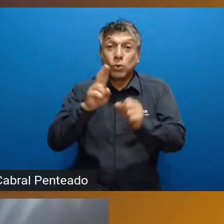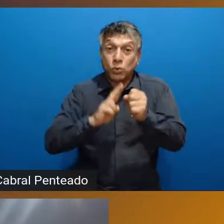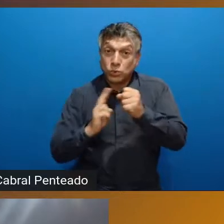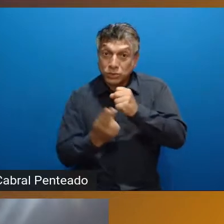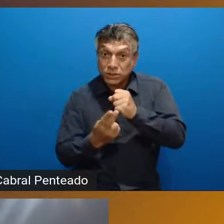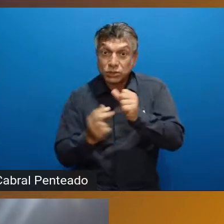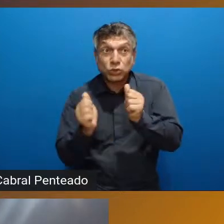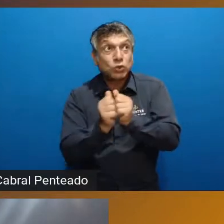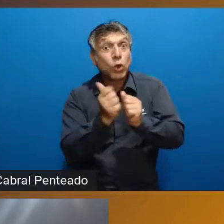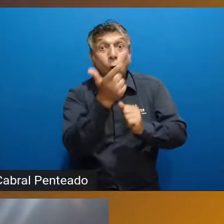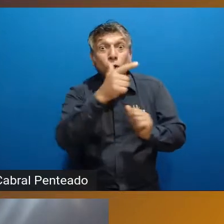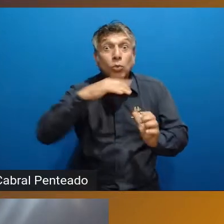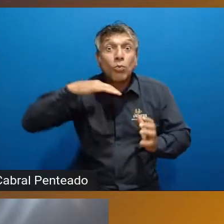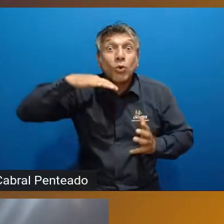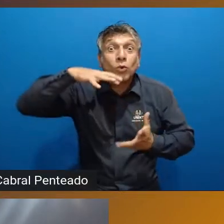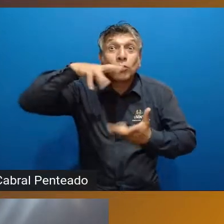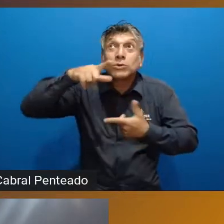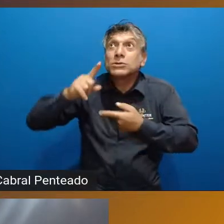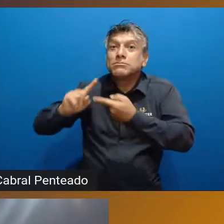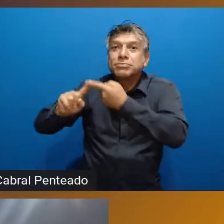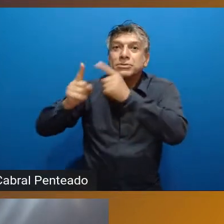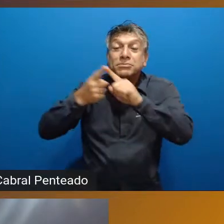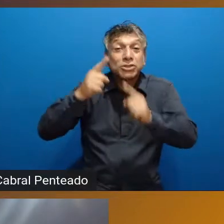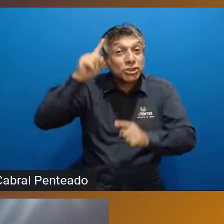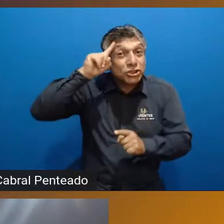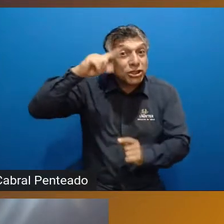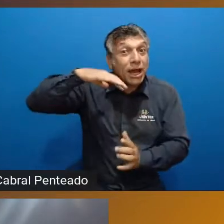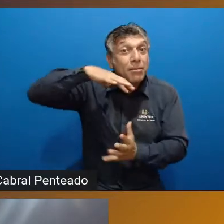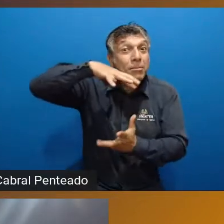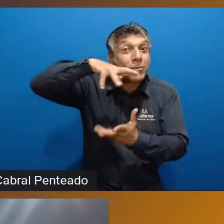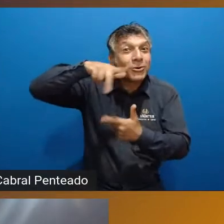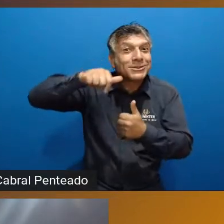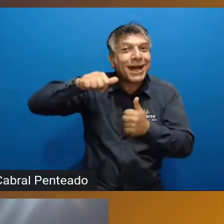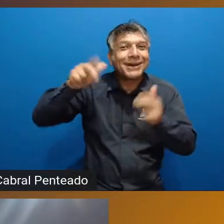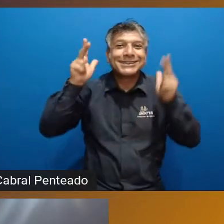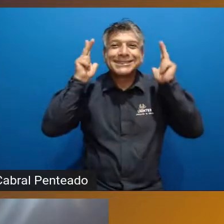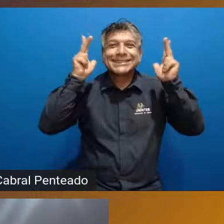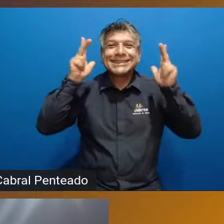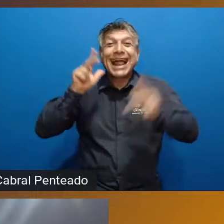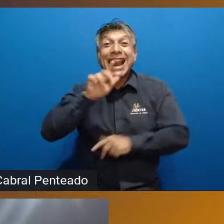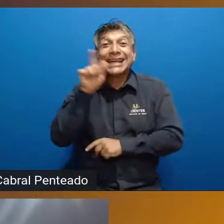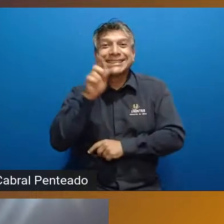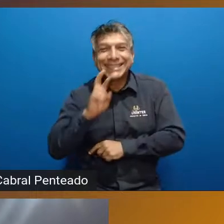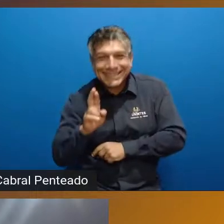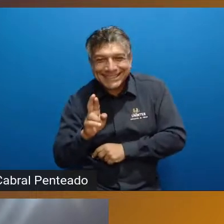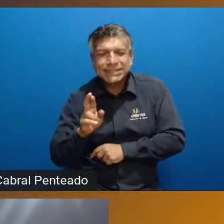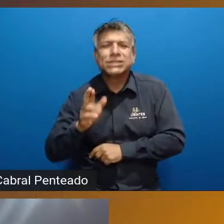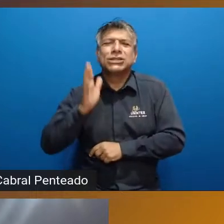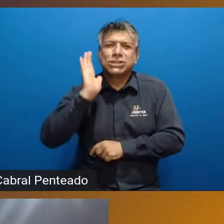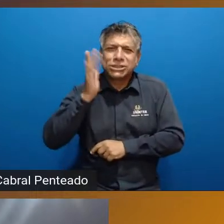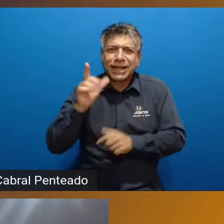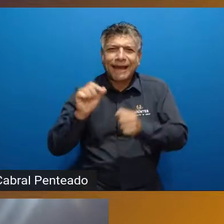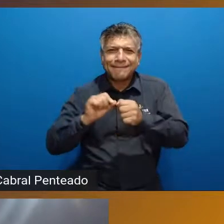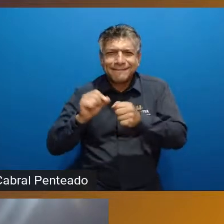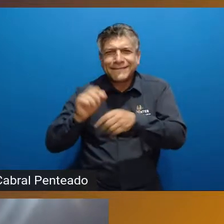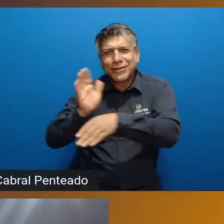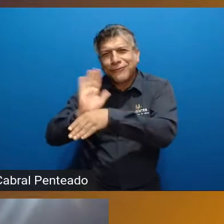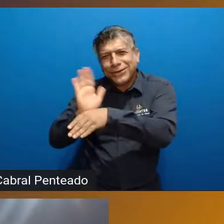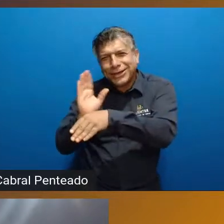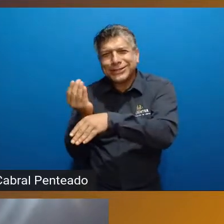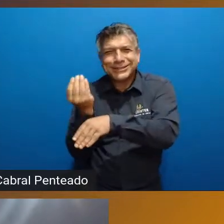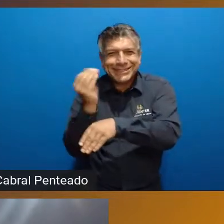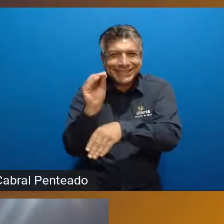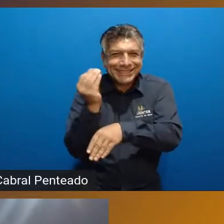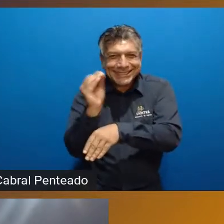instituições do mundo inteiro, do Dia Mundial do Lazer. Já estamos produzindo alguns pop-vídeos que vocês vão ter